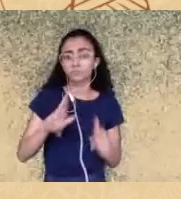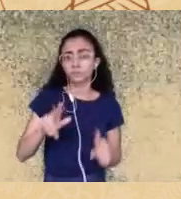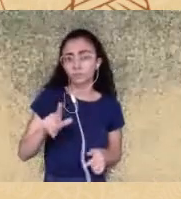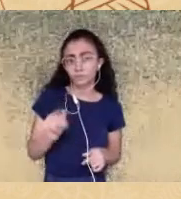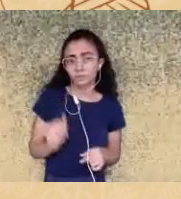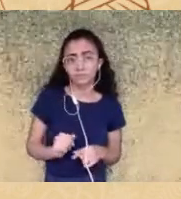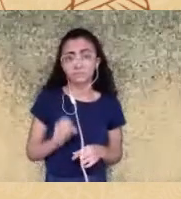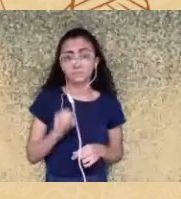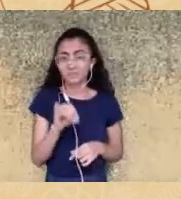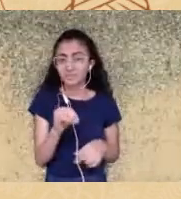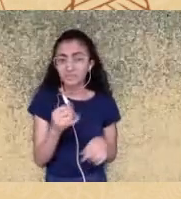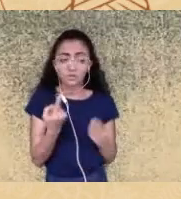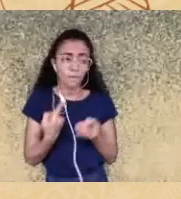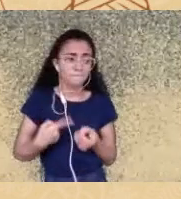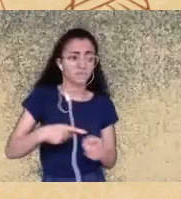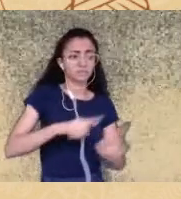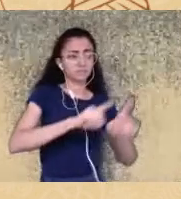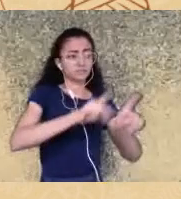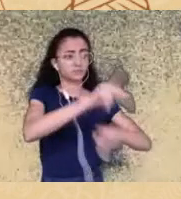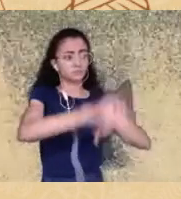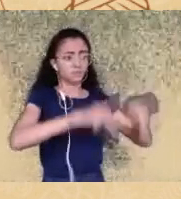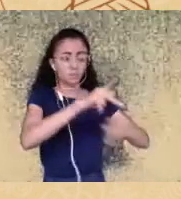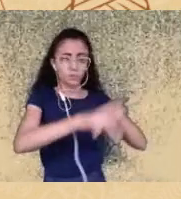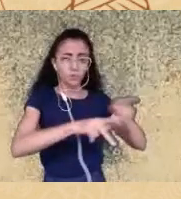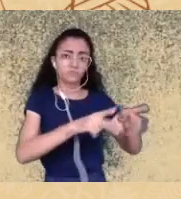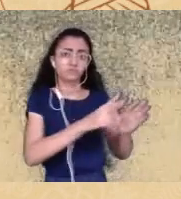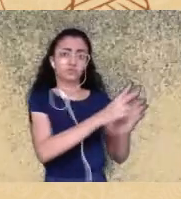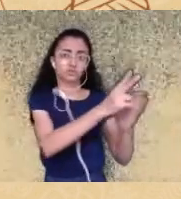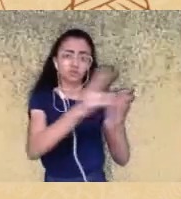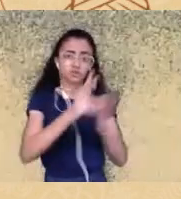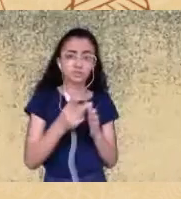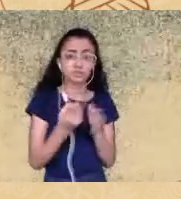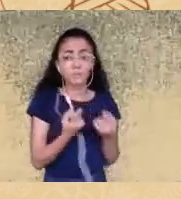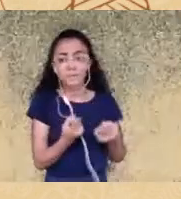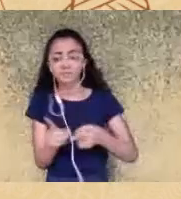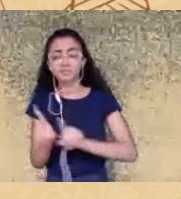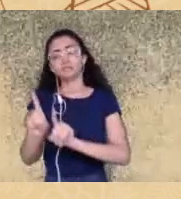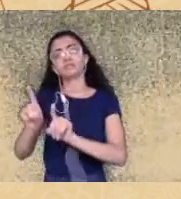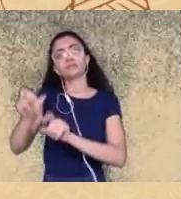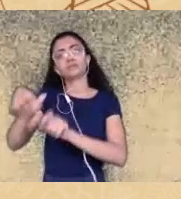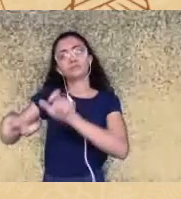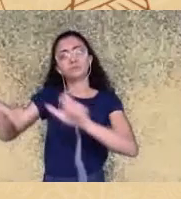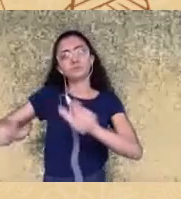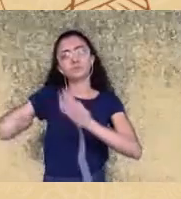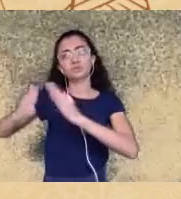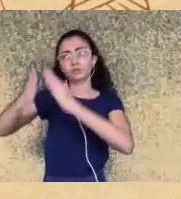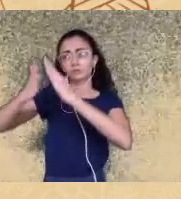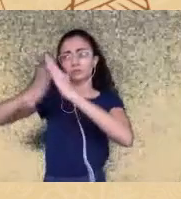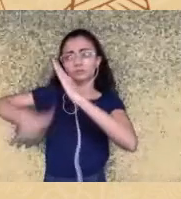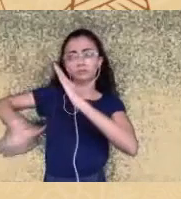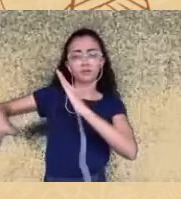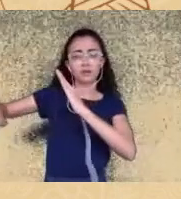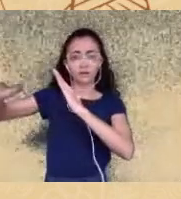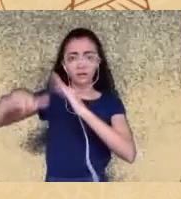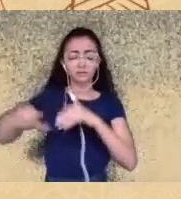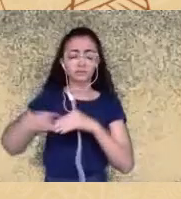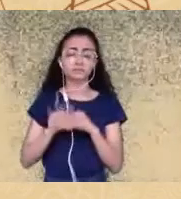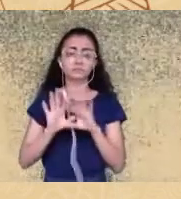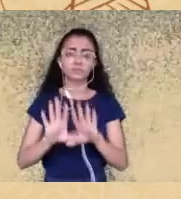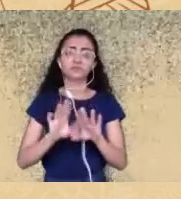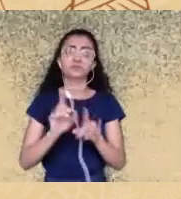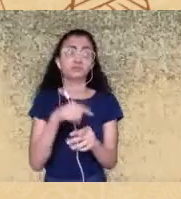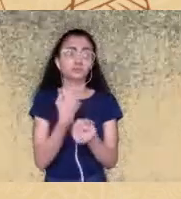indígenas a perseguição dos terreiros das casas de reza mas o que a gente observa historicamente é que esse crescimento tem sido acompanhado dessa